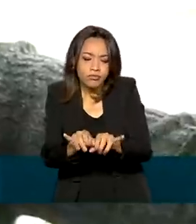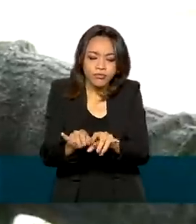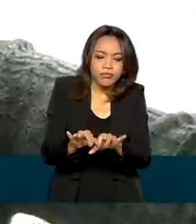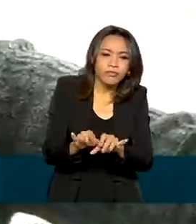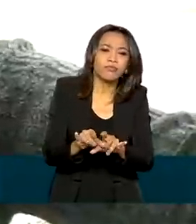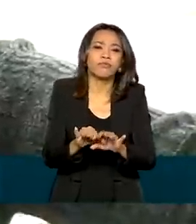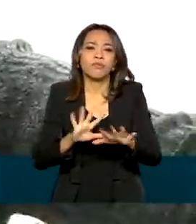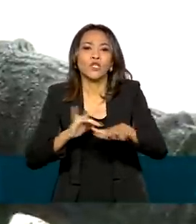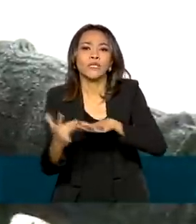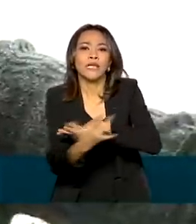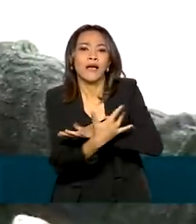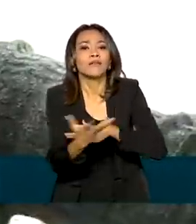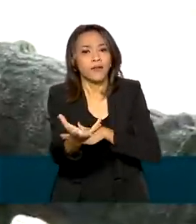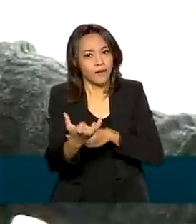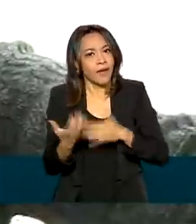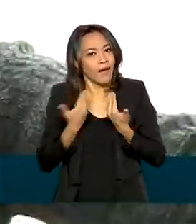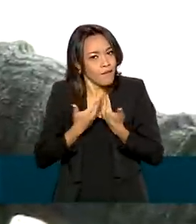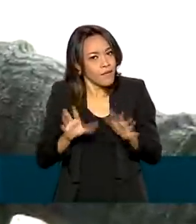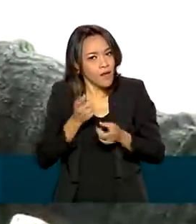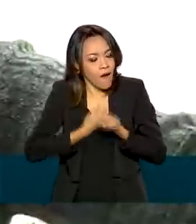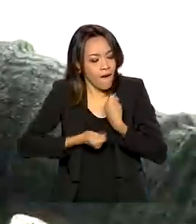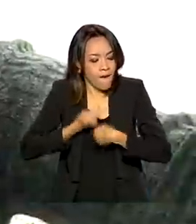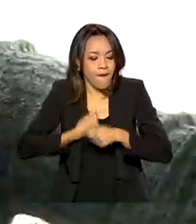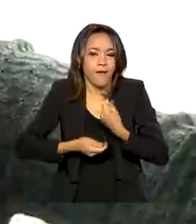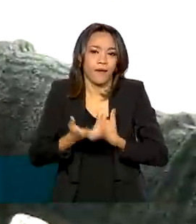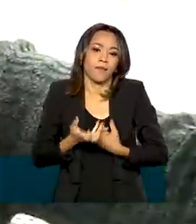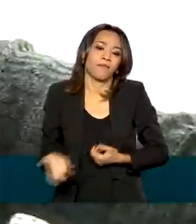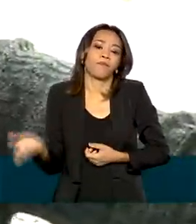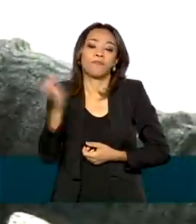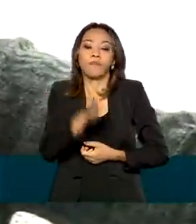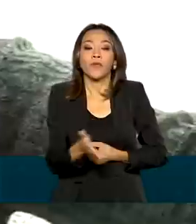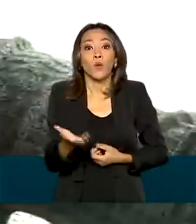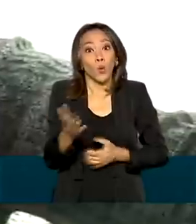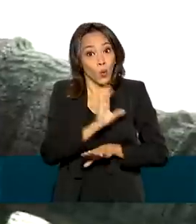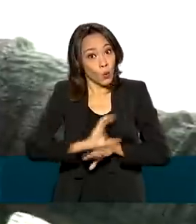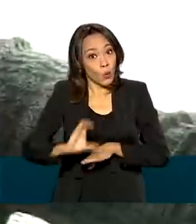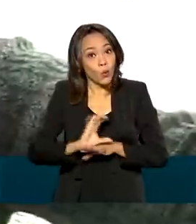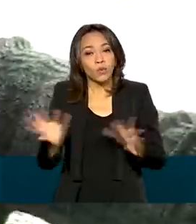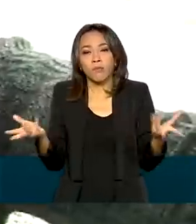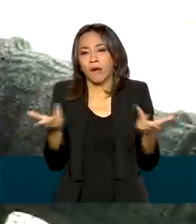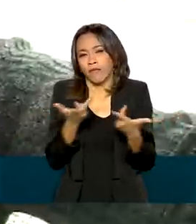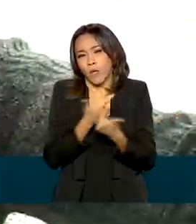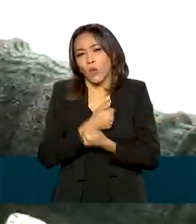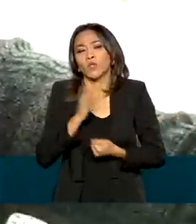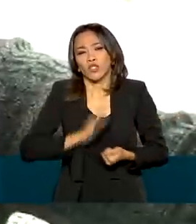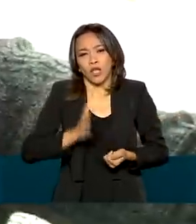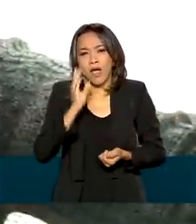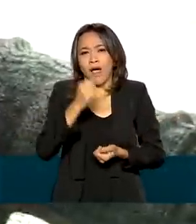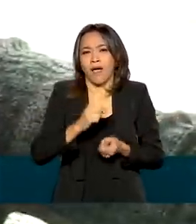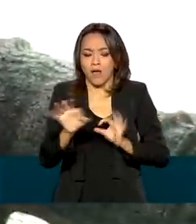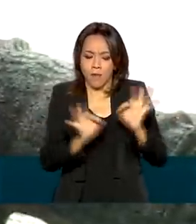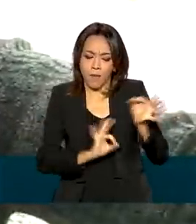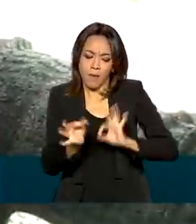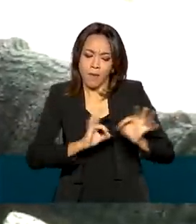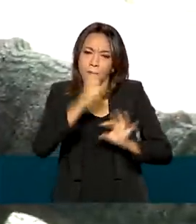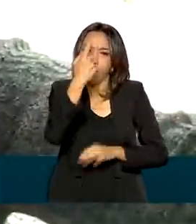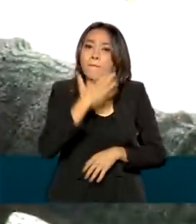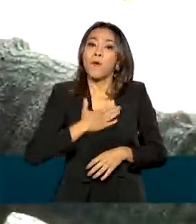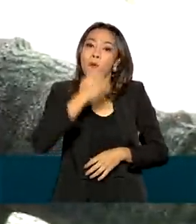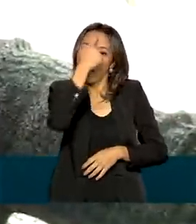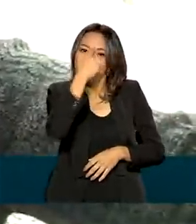o próprio negócio. O curso foi maravilhoso, hoje eu já estou construindo meu primeiro perfil, ainda está em construção,